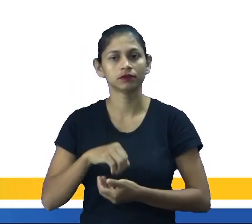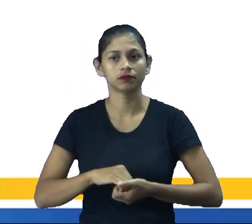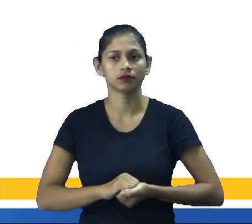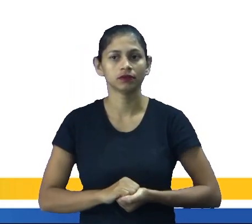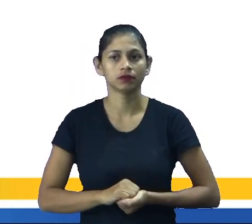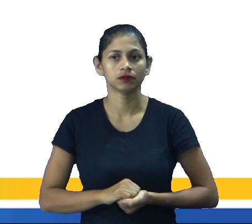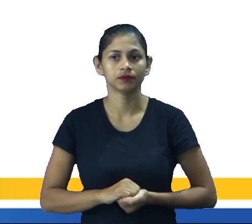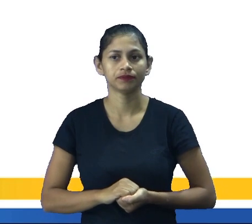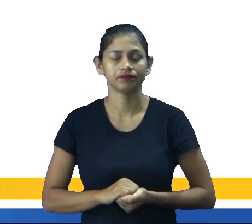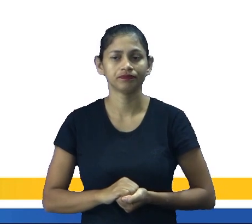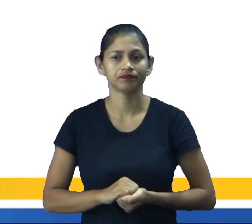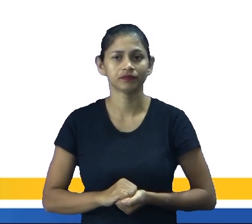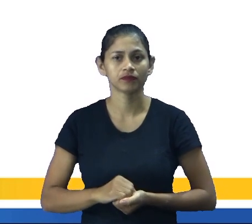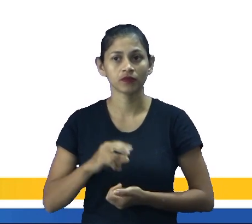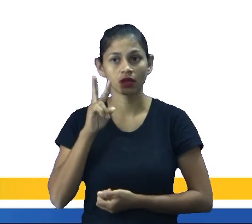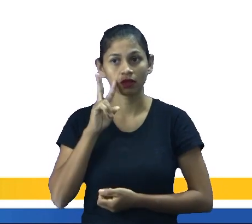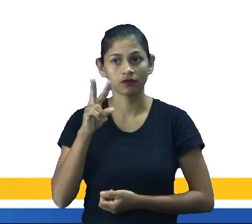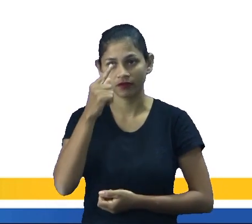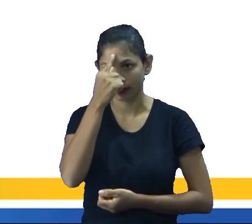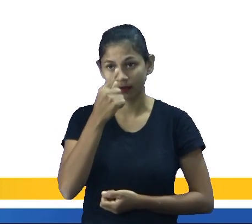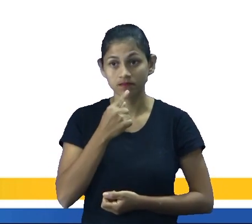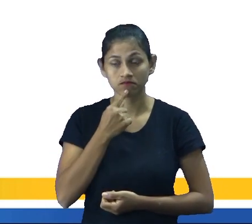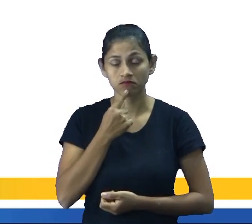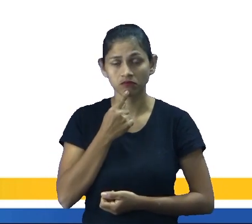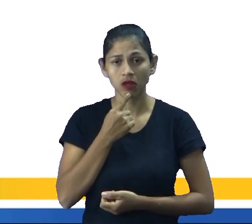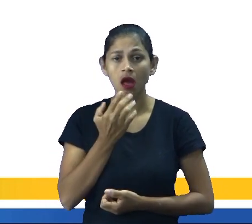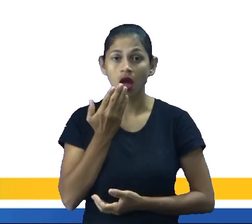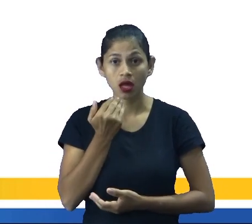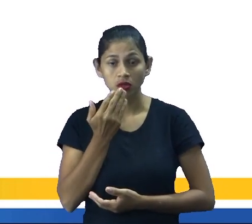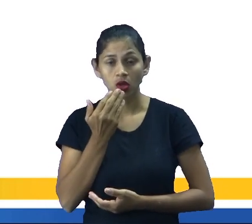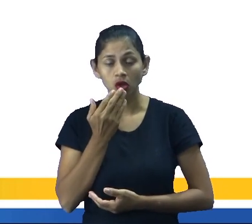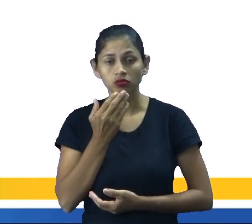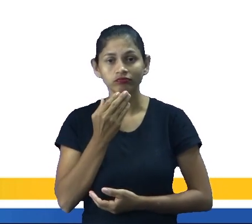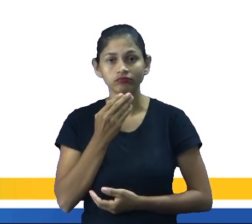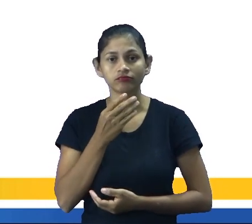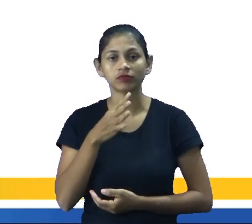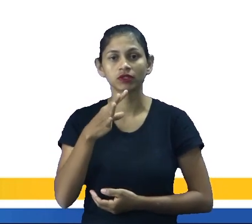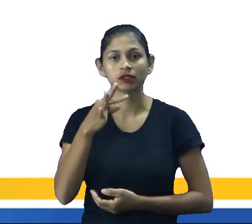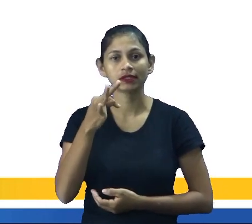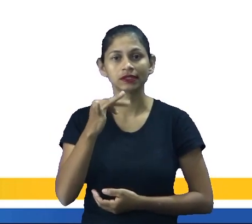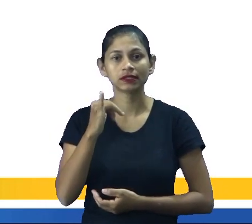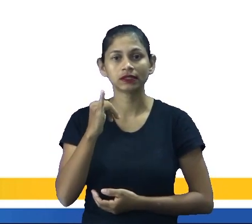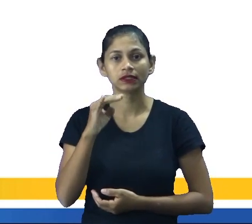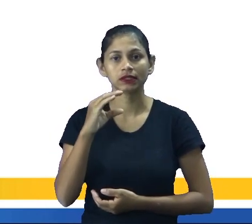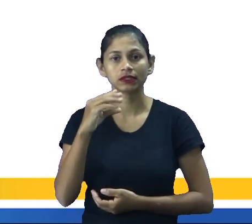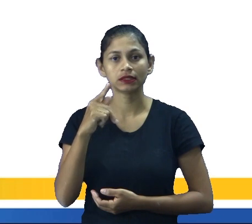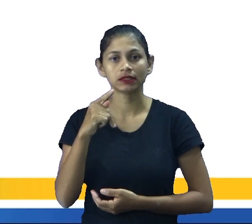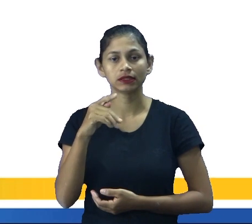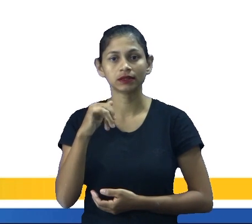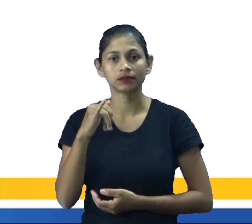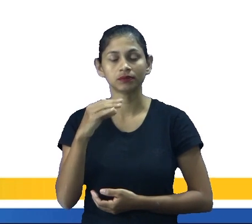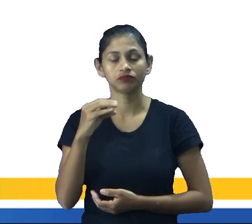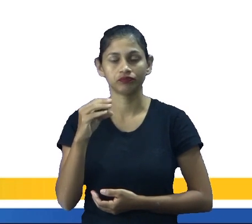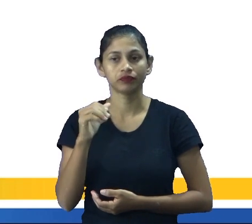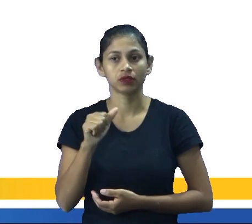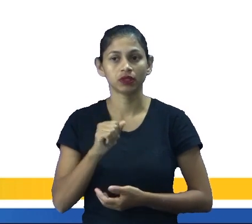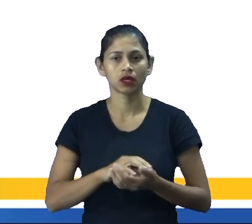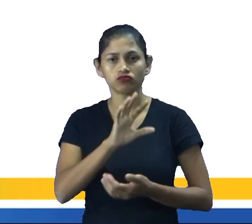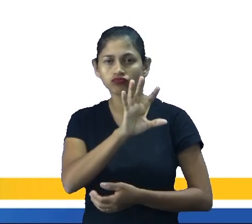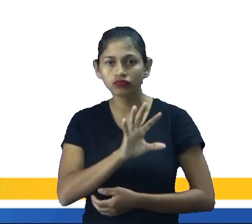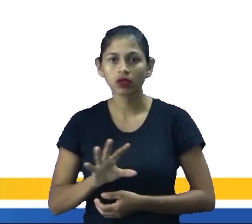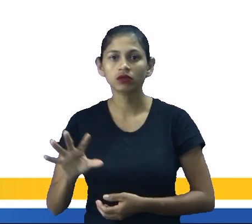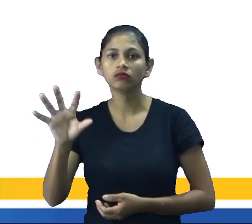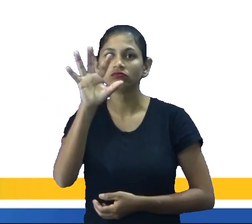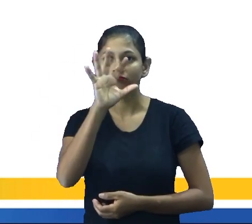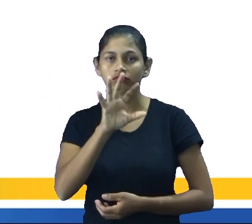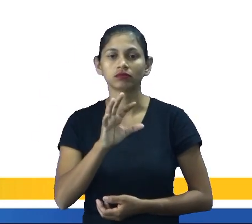em inglês. E aí vocês veem na imagem as comidas típicas desse evento, né? No caso aí, as